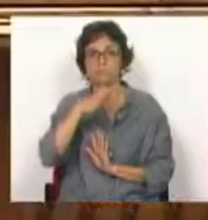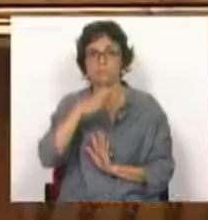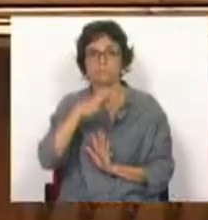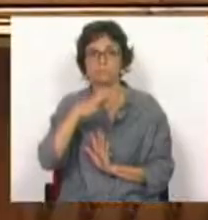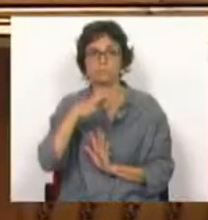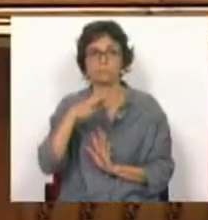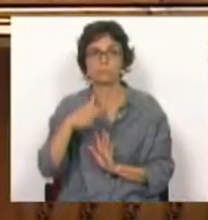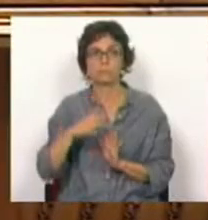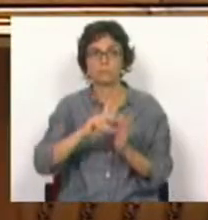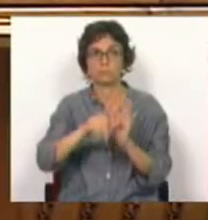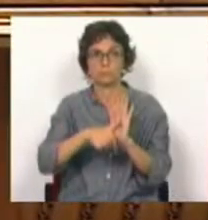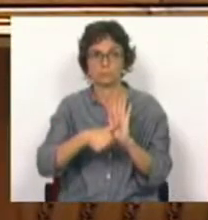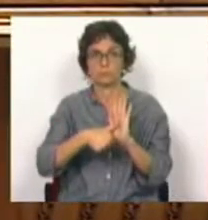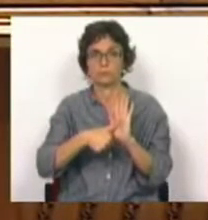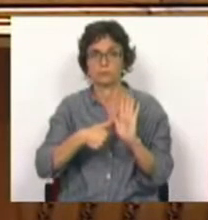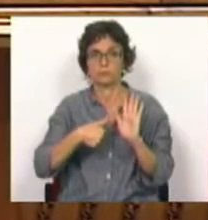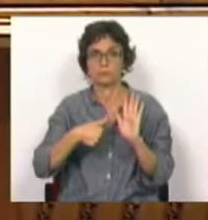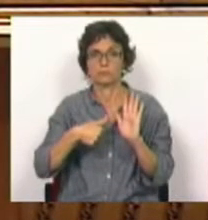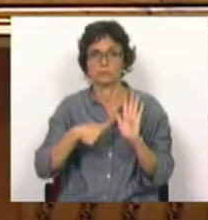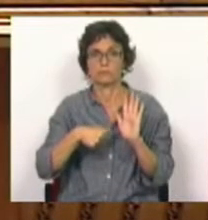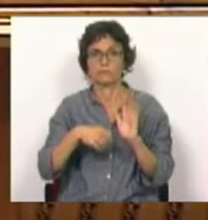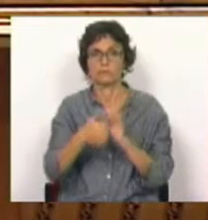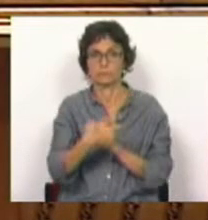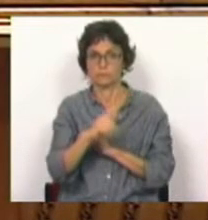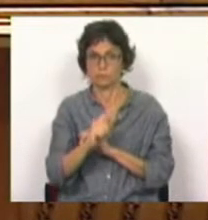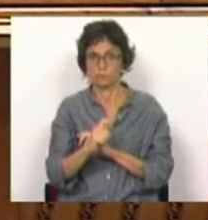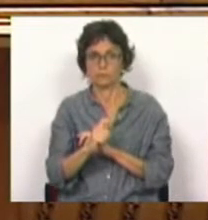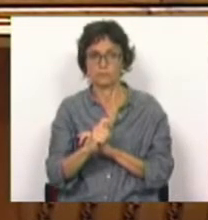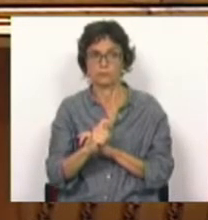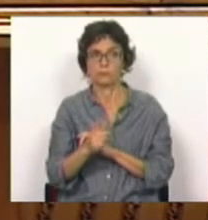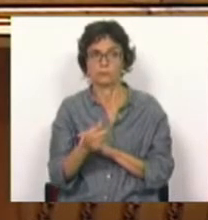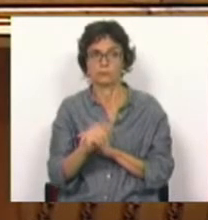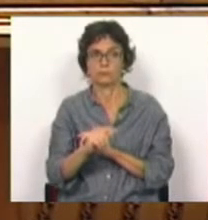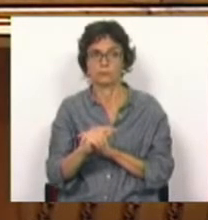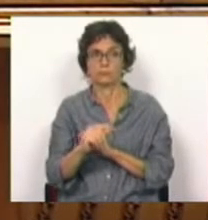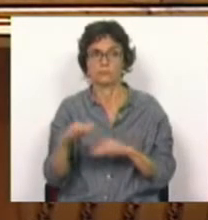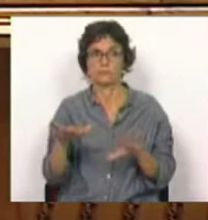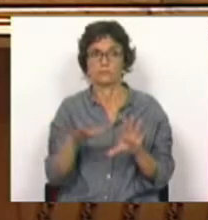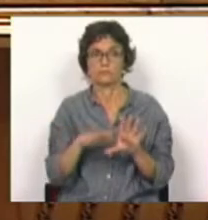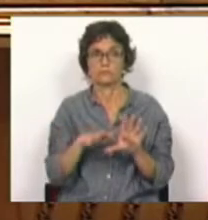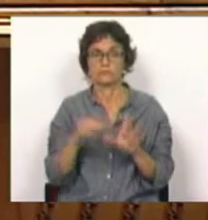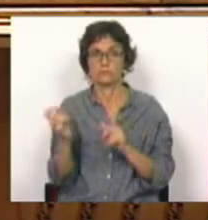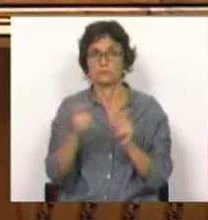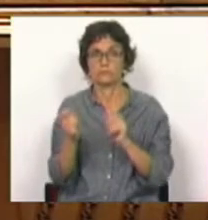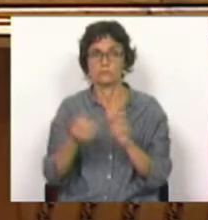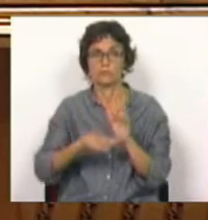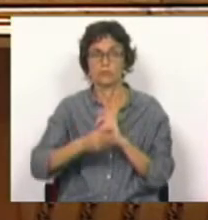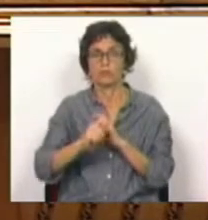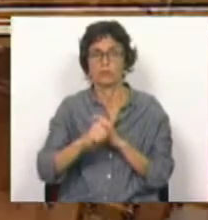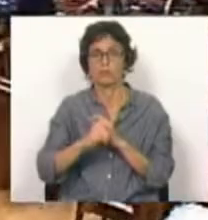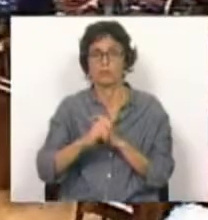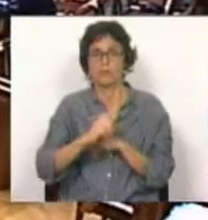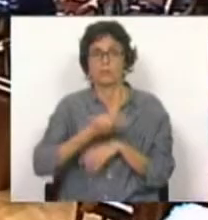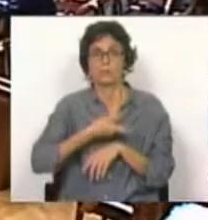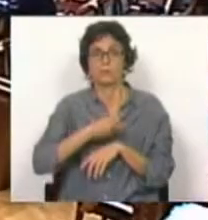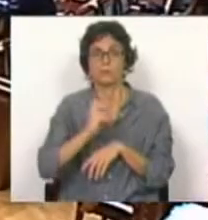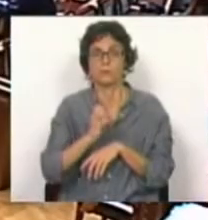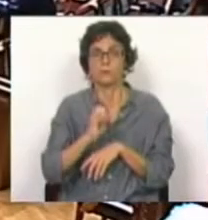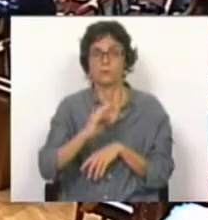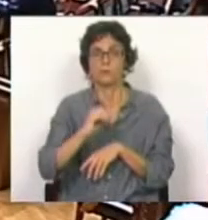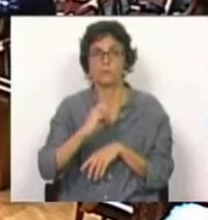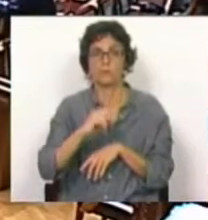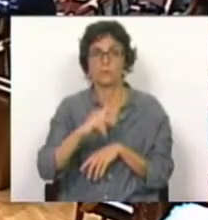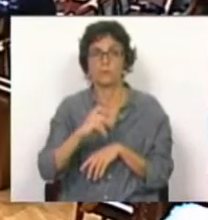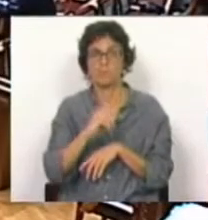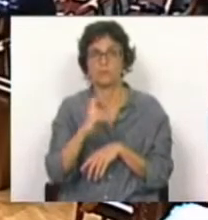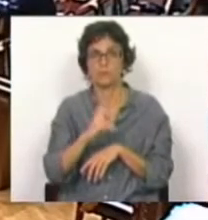Vou apresentar o projeto do Bloco de Esquerda e para participar no debate, o Sr. Deputado Pedro Soares, por favor. Muito obrigado, Sr.